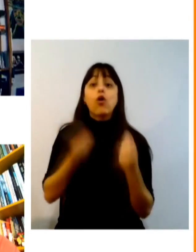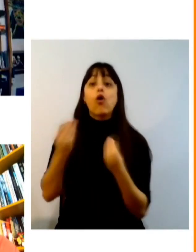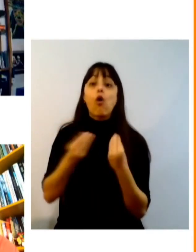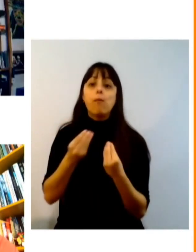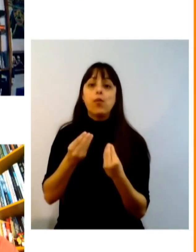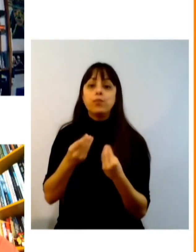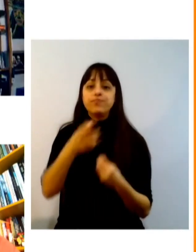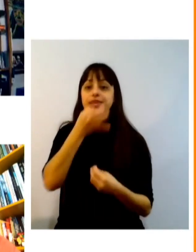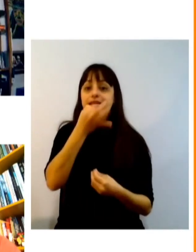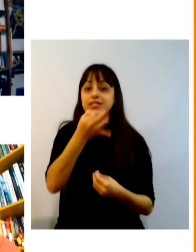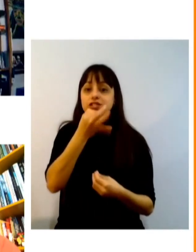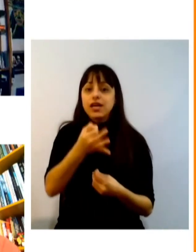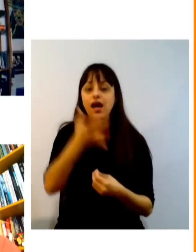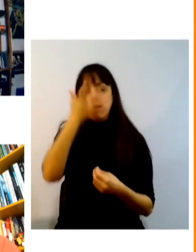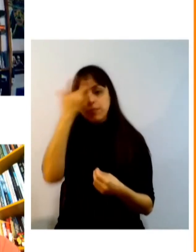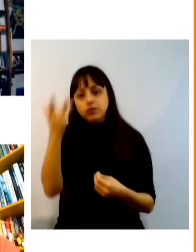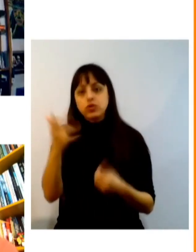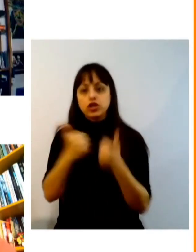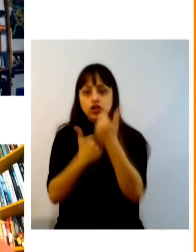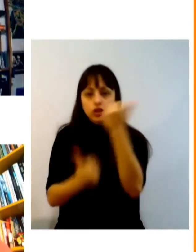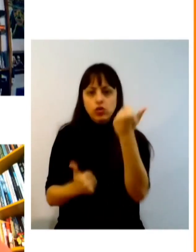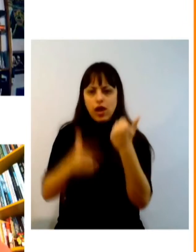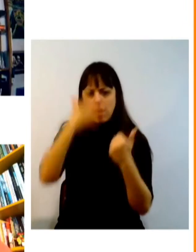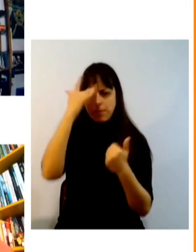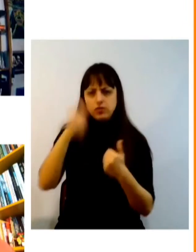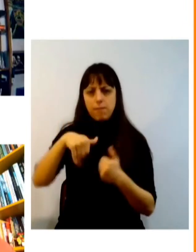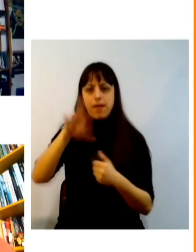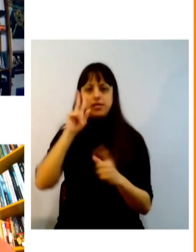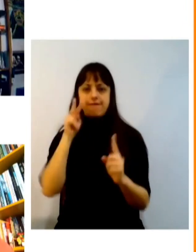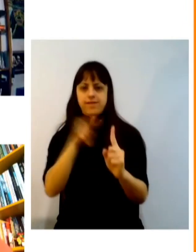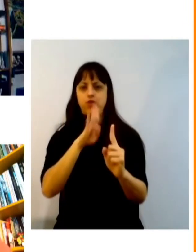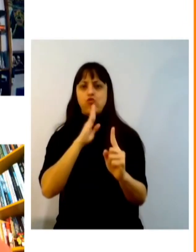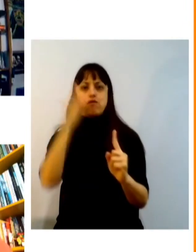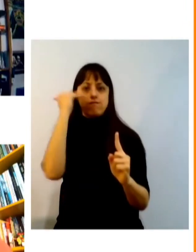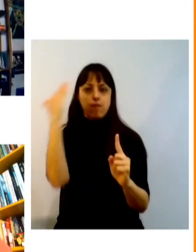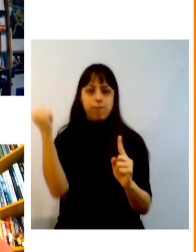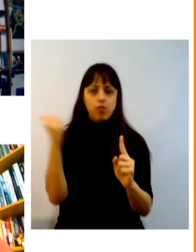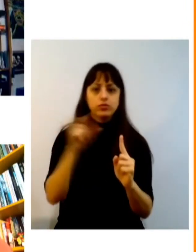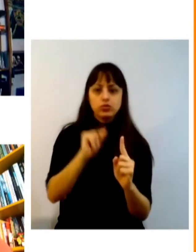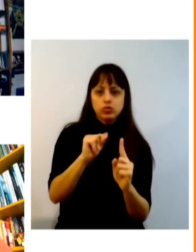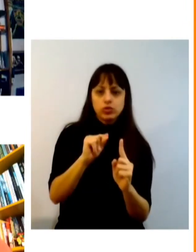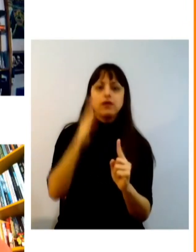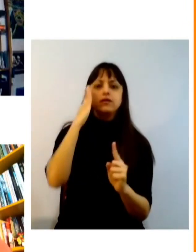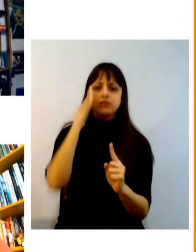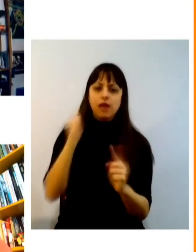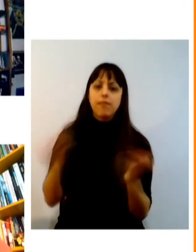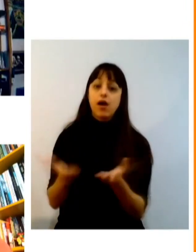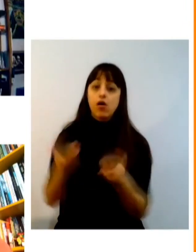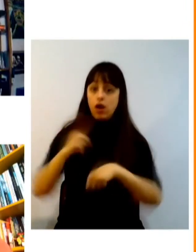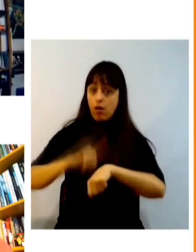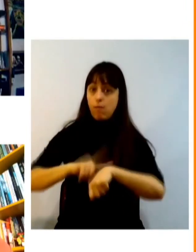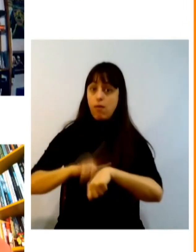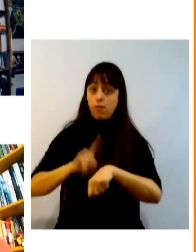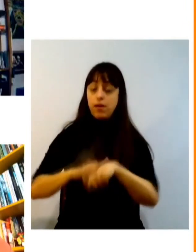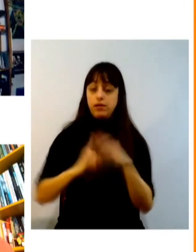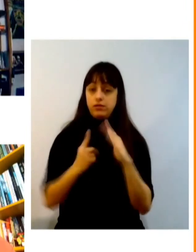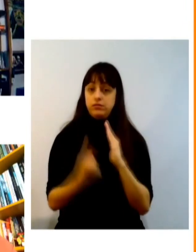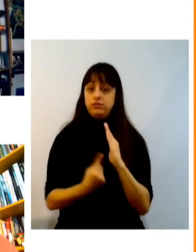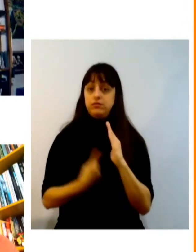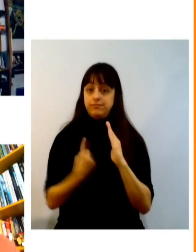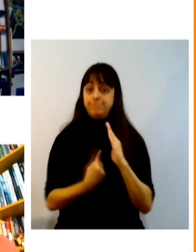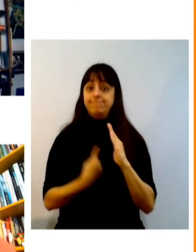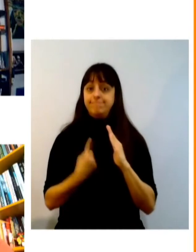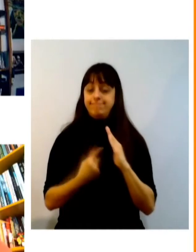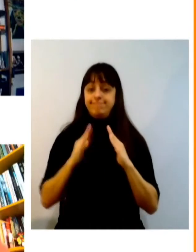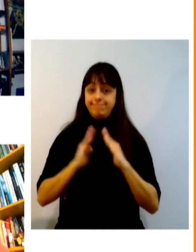setor cultural e você poderia dizer atos mais visíveis mais poderosos que nós todos dependemos etc mas